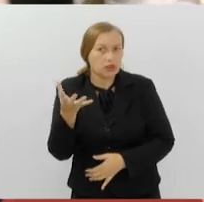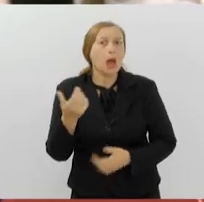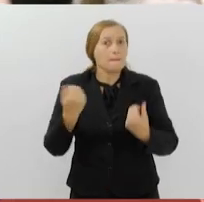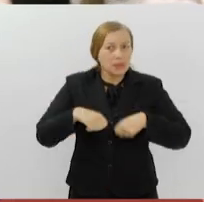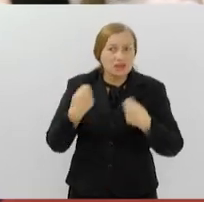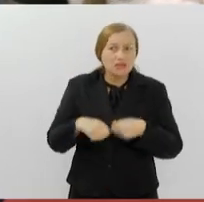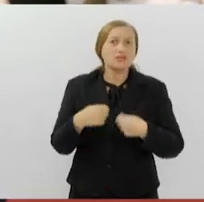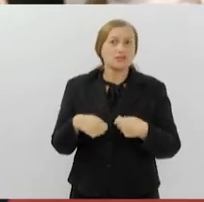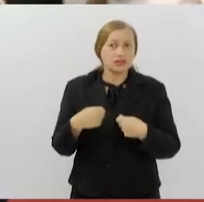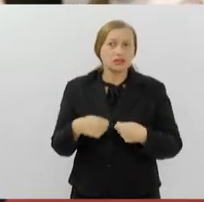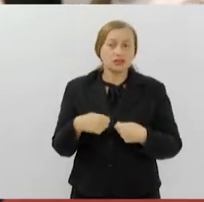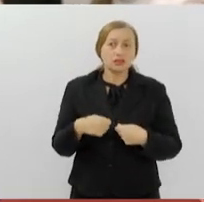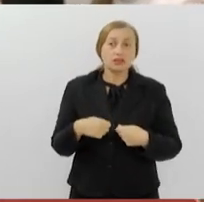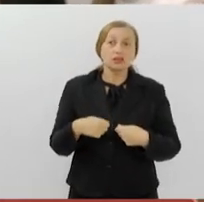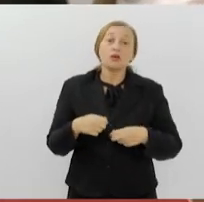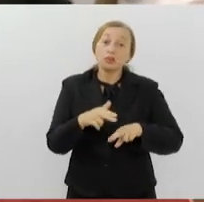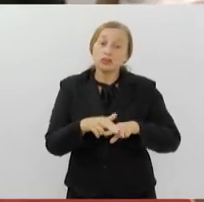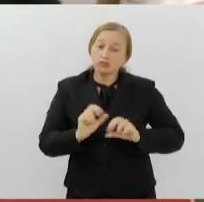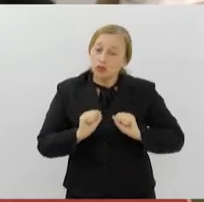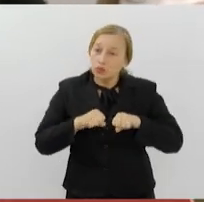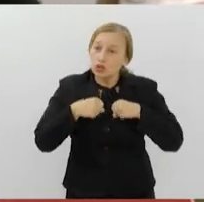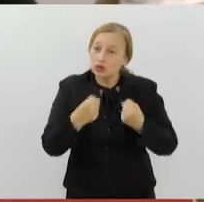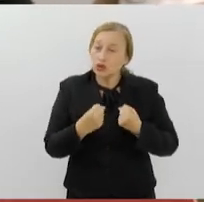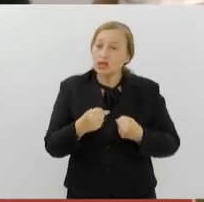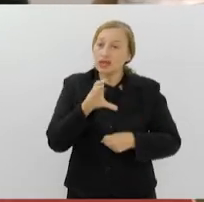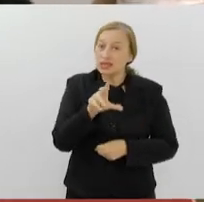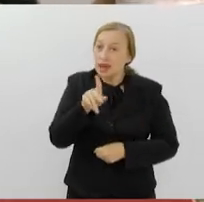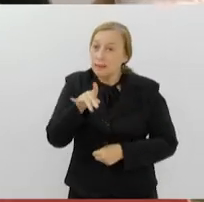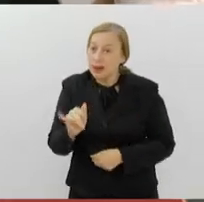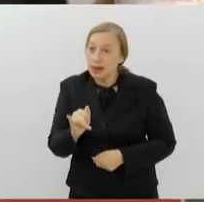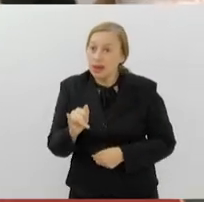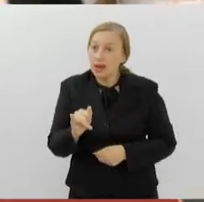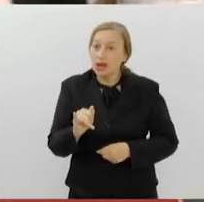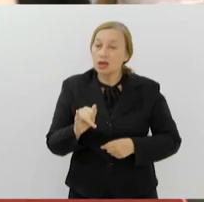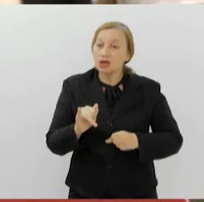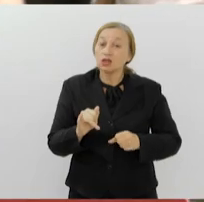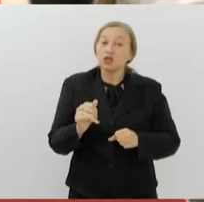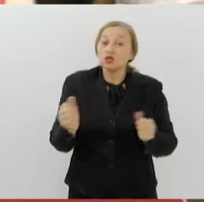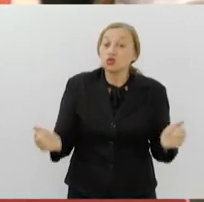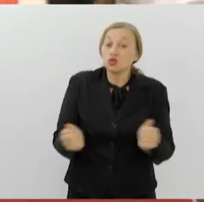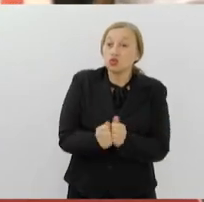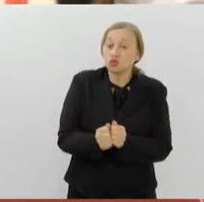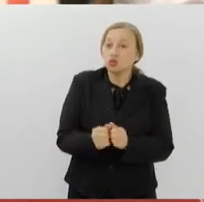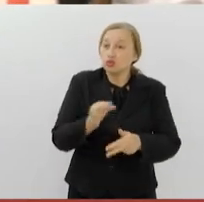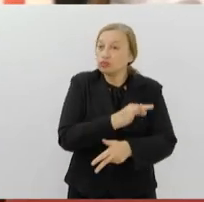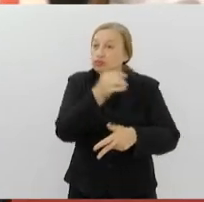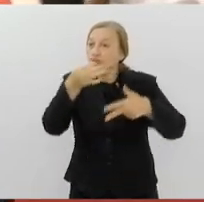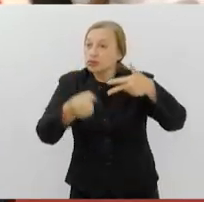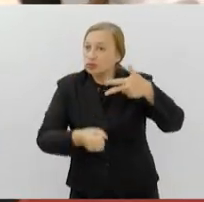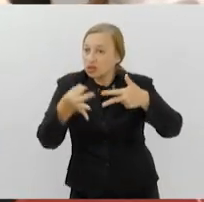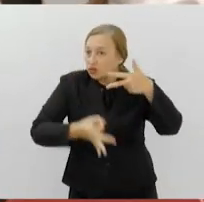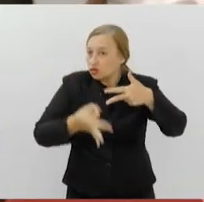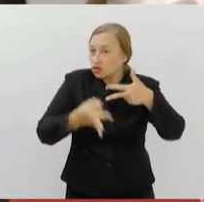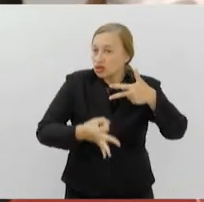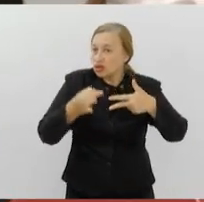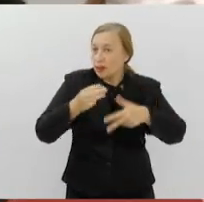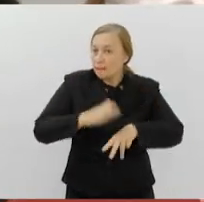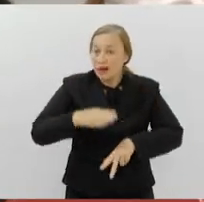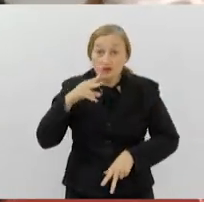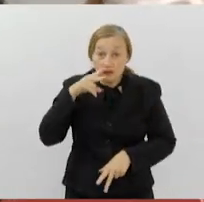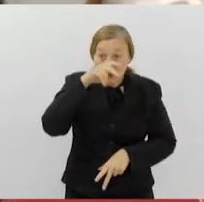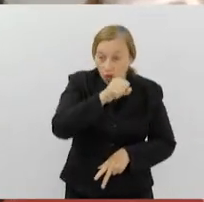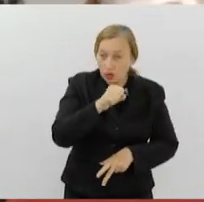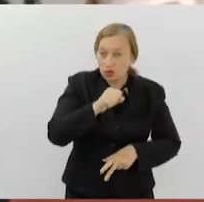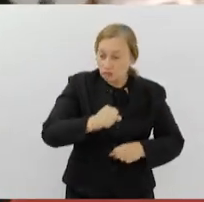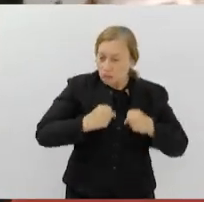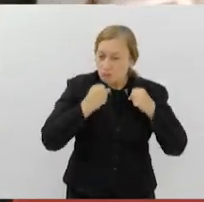precisa ter, e é isso que a gente está buscando agora com a CPI, é buscar com o Tribunal de Justiça algo mais potente, mais